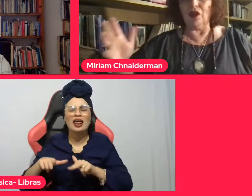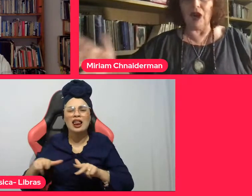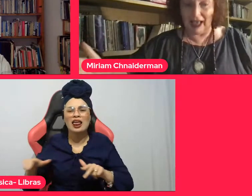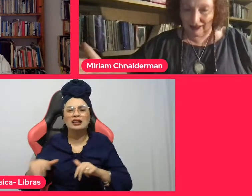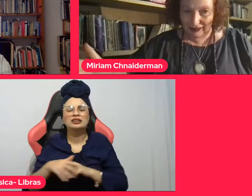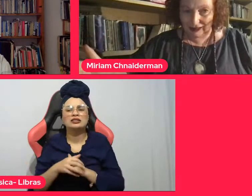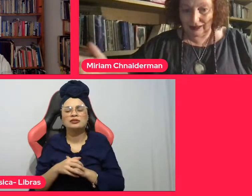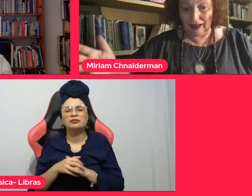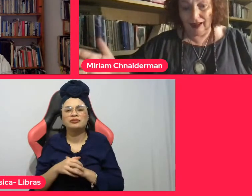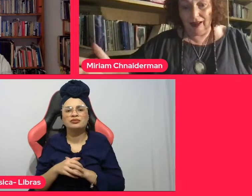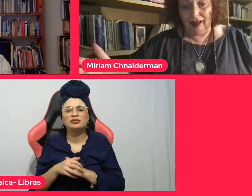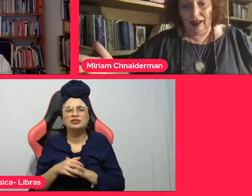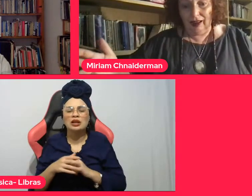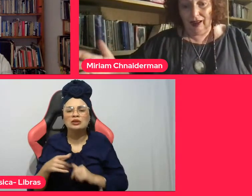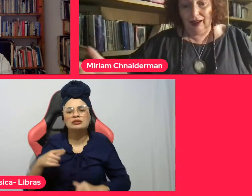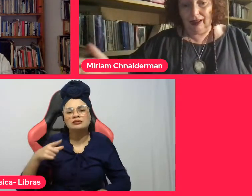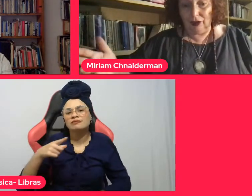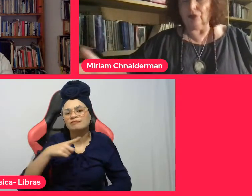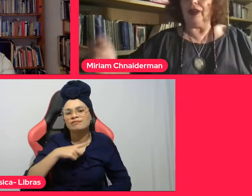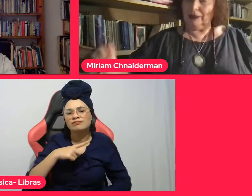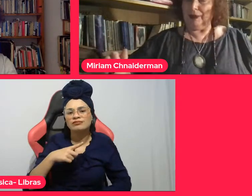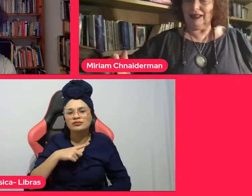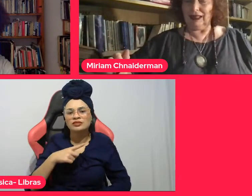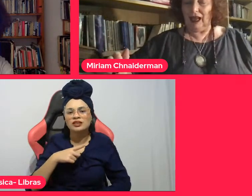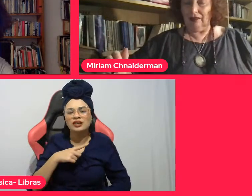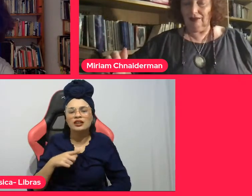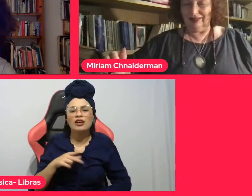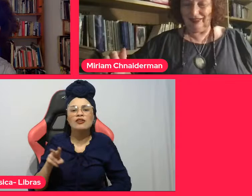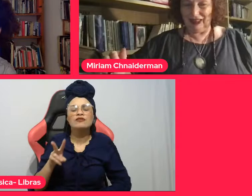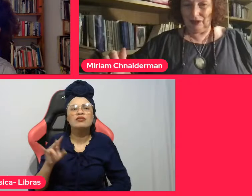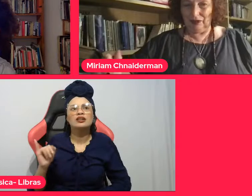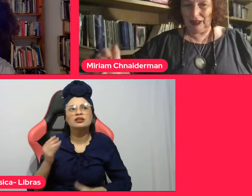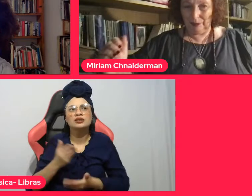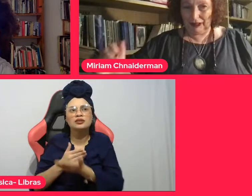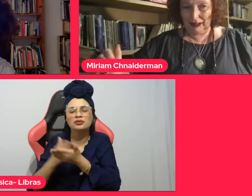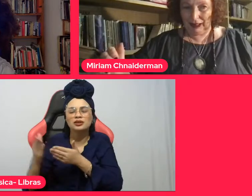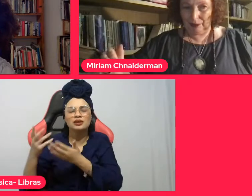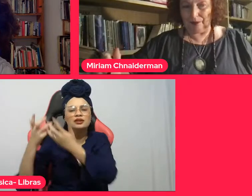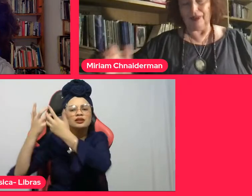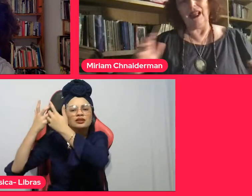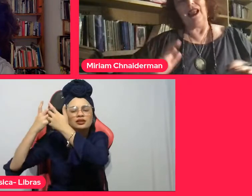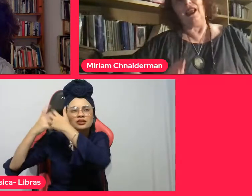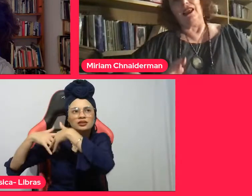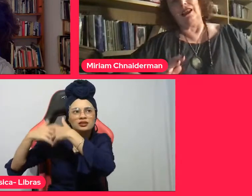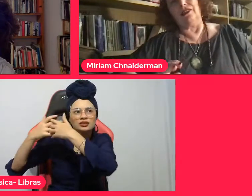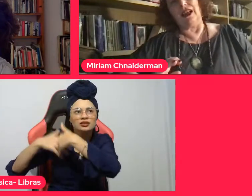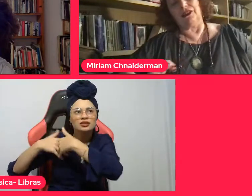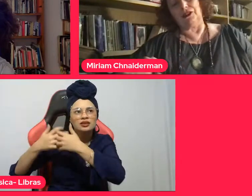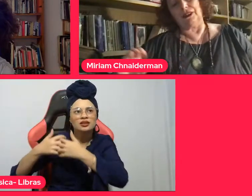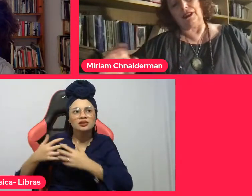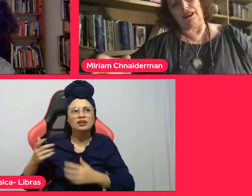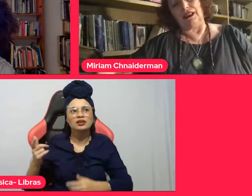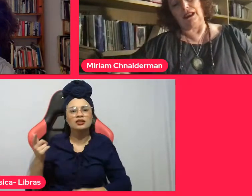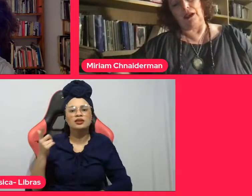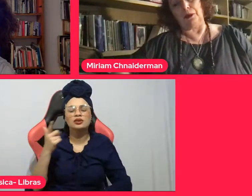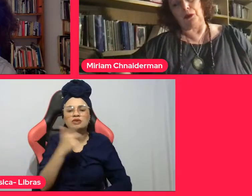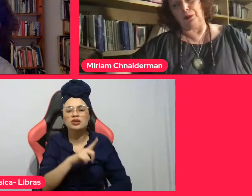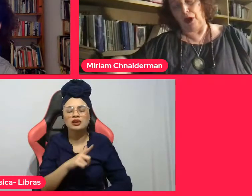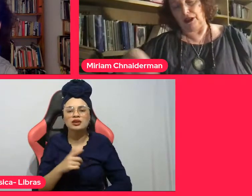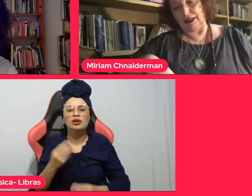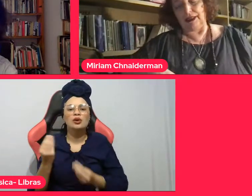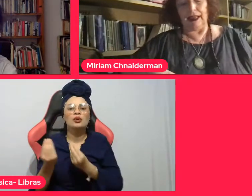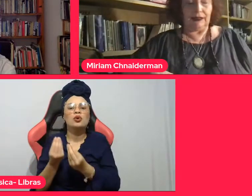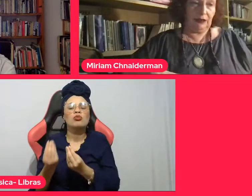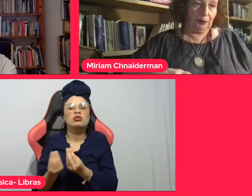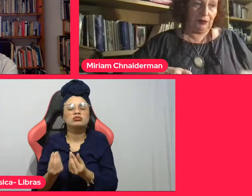um oásis. Isso faz pensar, faz pensar. E eu acho que a